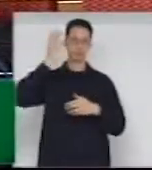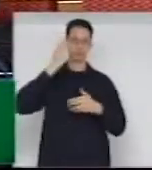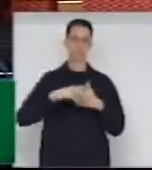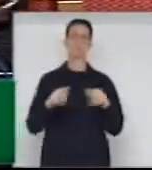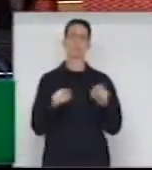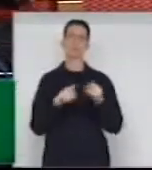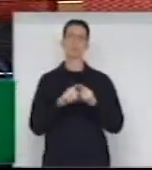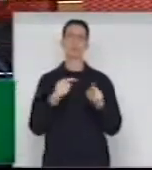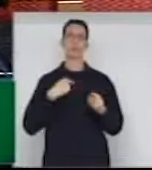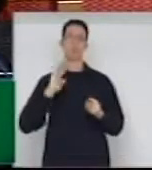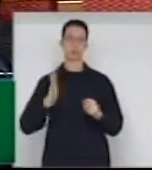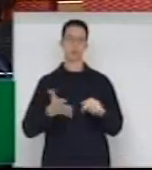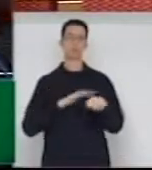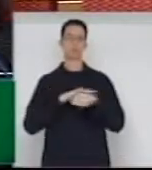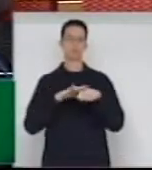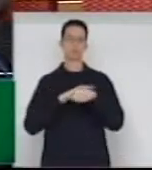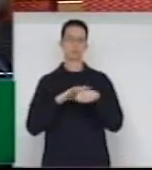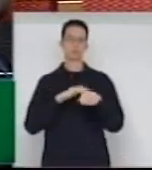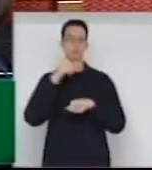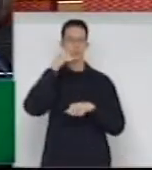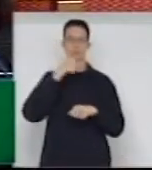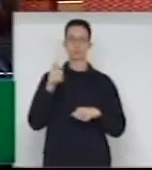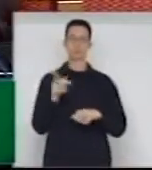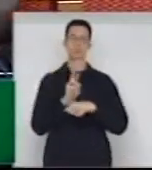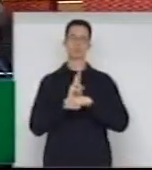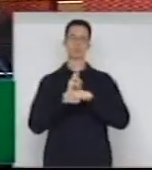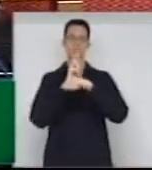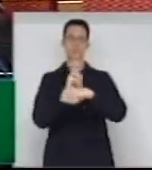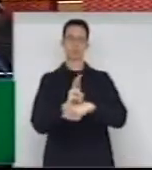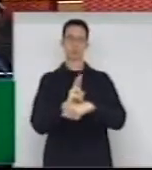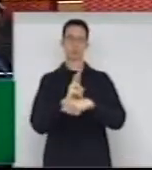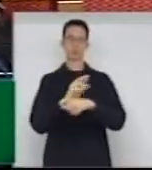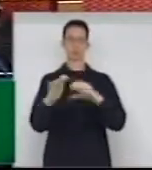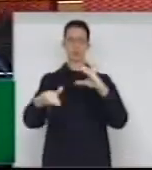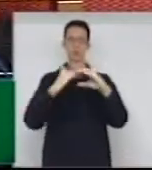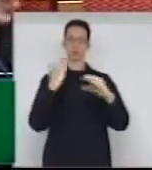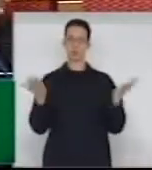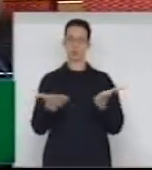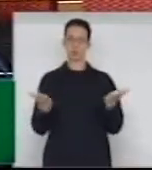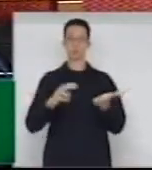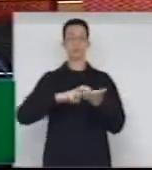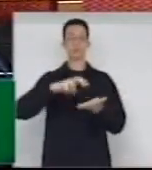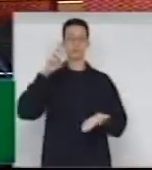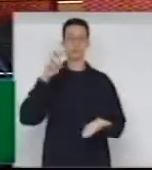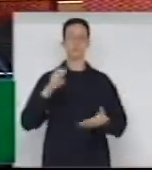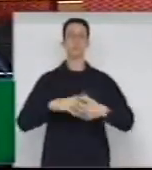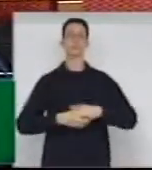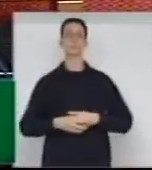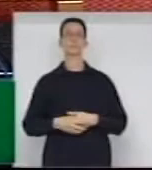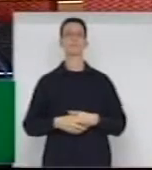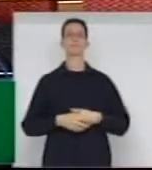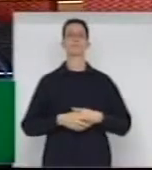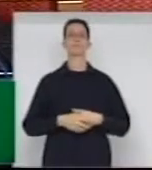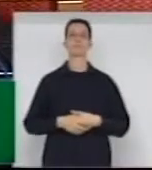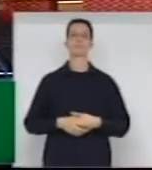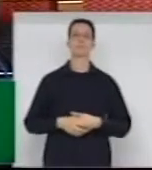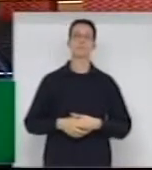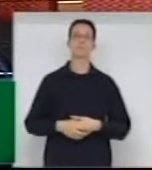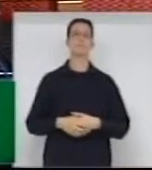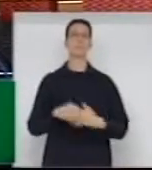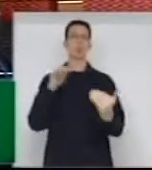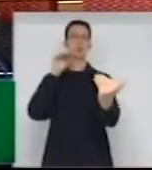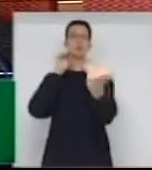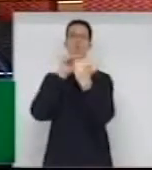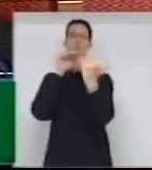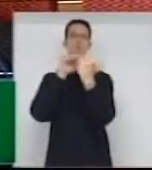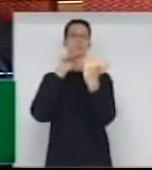oportunidade de conversar com uma delas, que apresentou esta carta na manhã de hoje, no final da manhã de hoje. Concordar com tudo